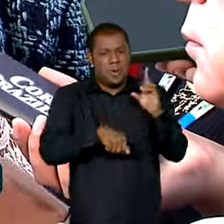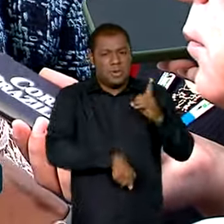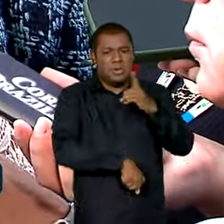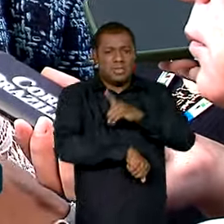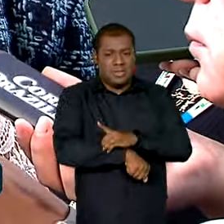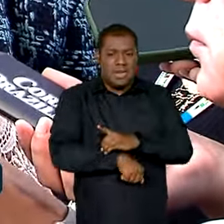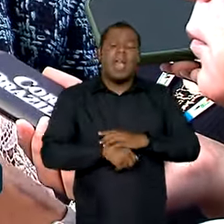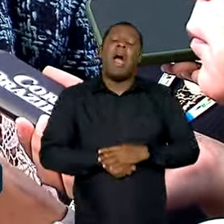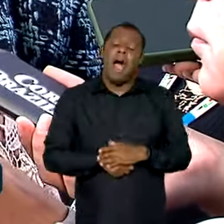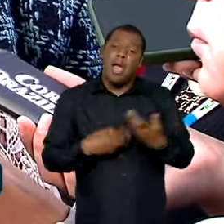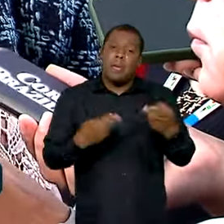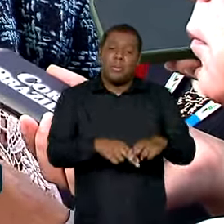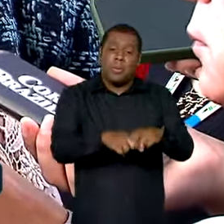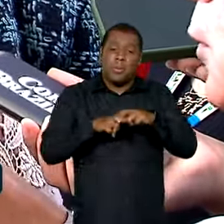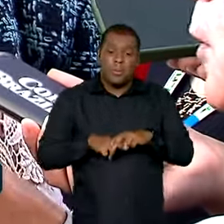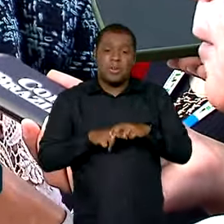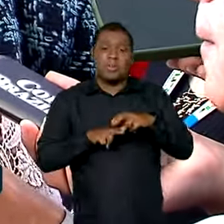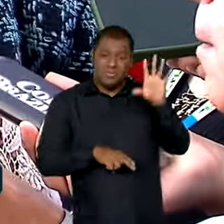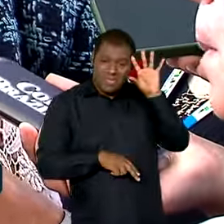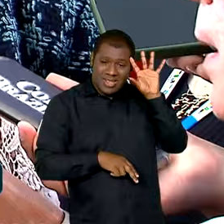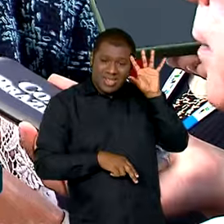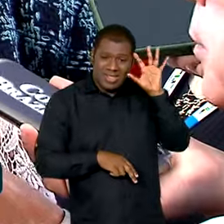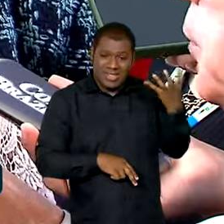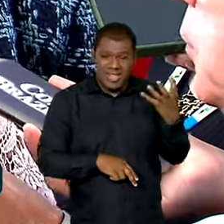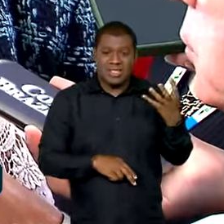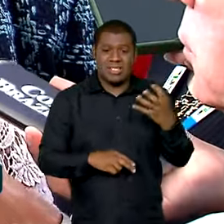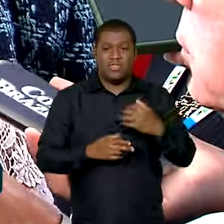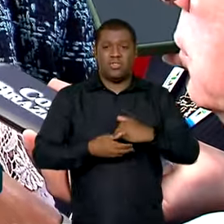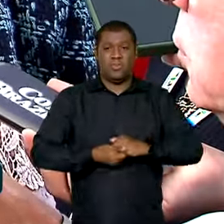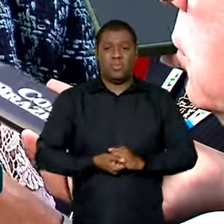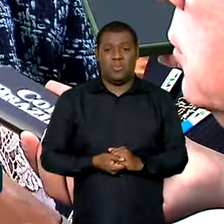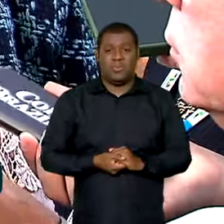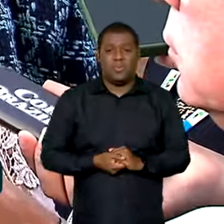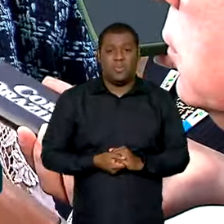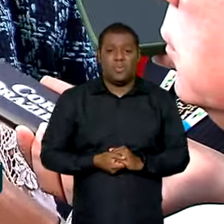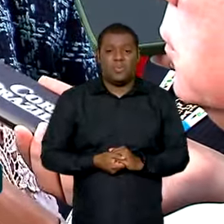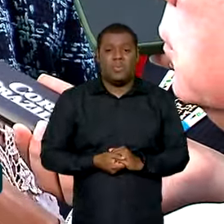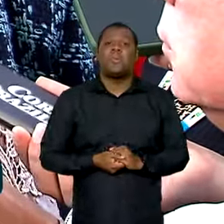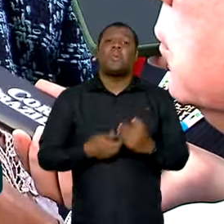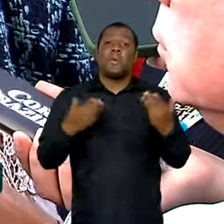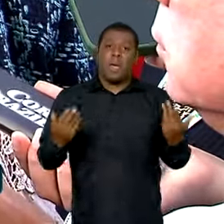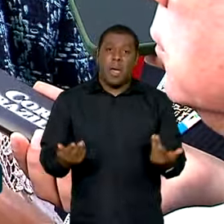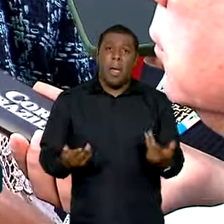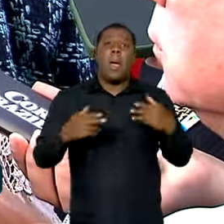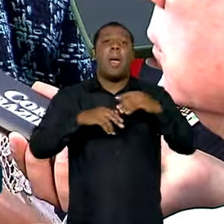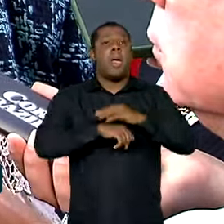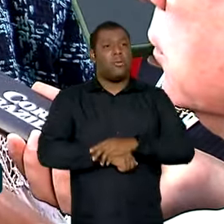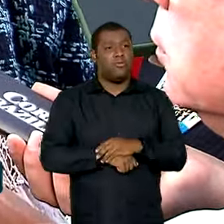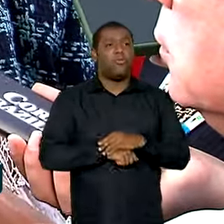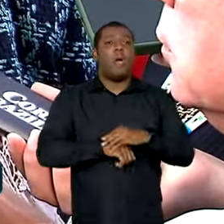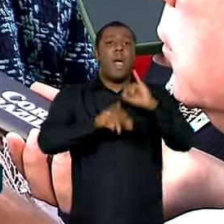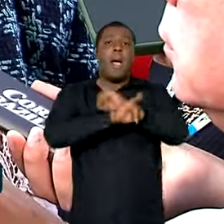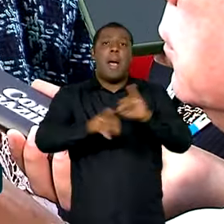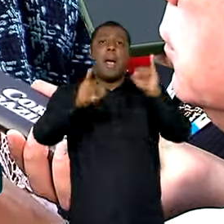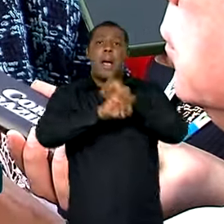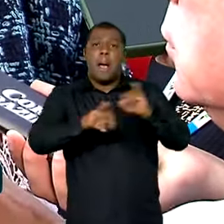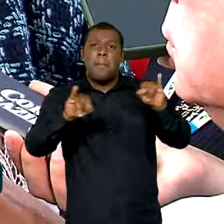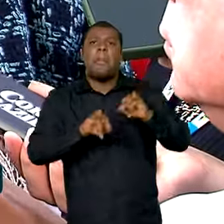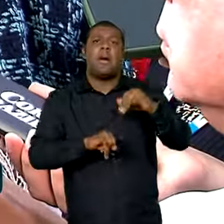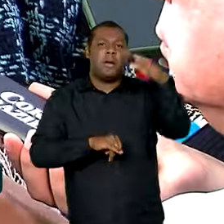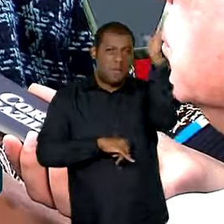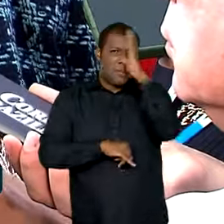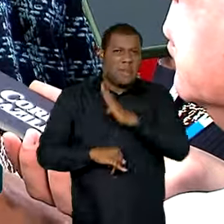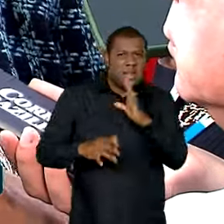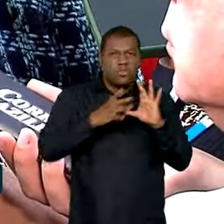importante, neste momento, exatamente o que você perguntou, uma mobilização nacional, um Brasil